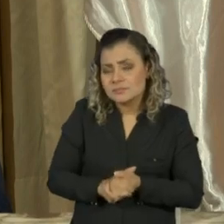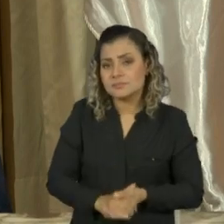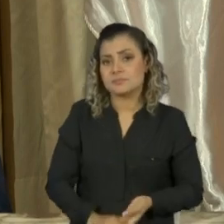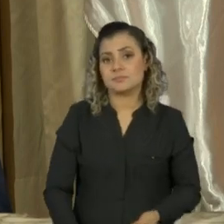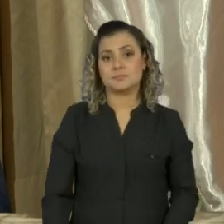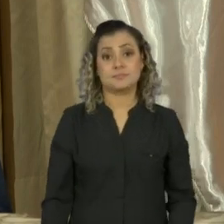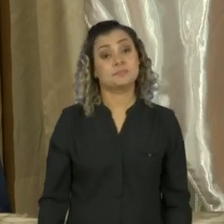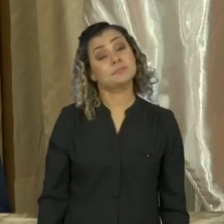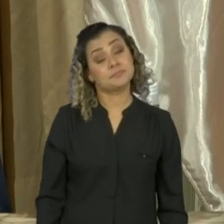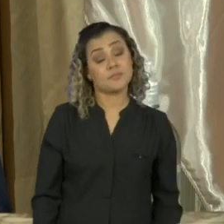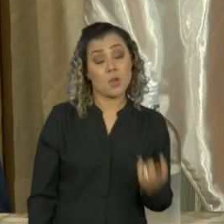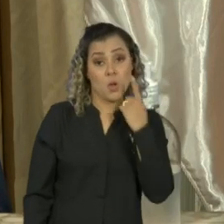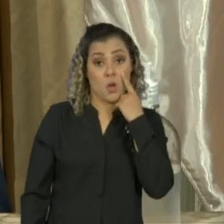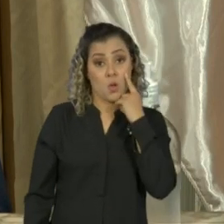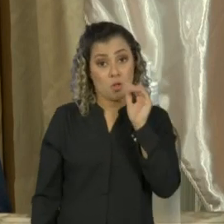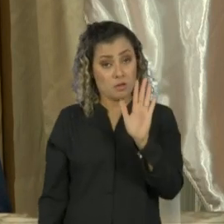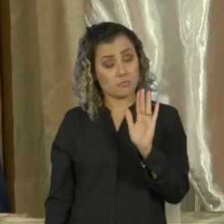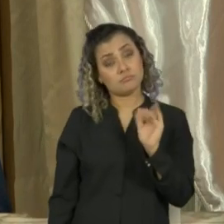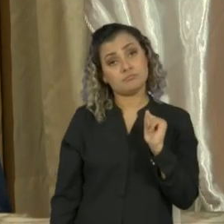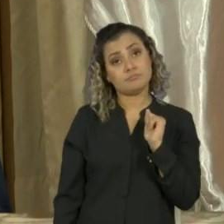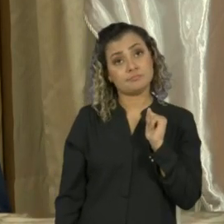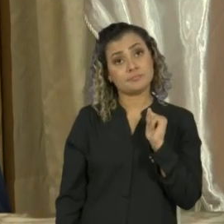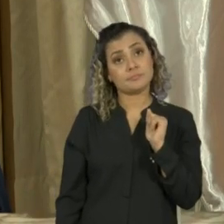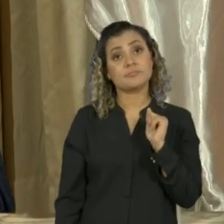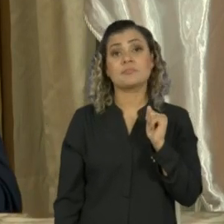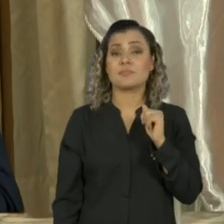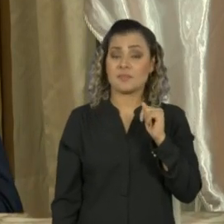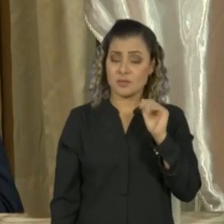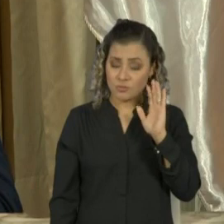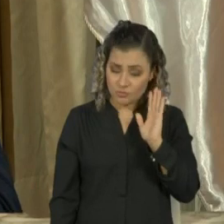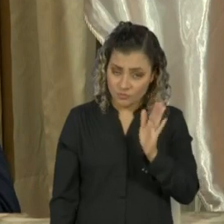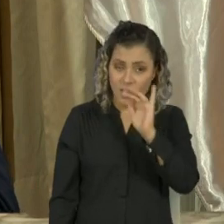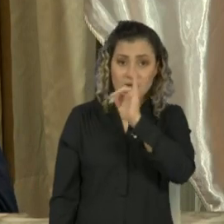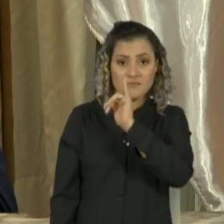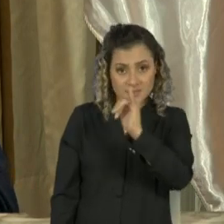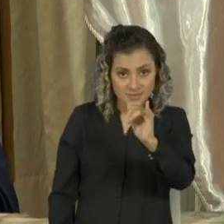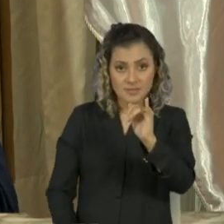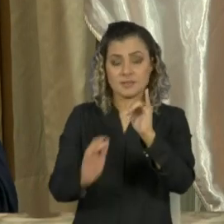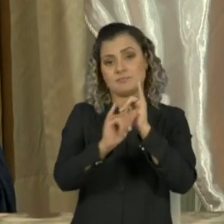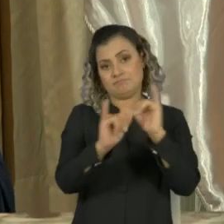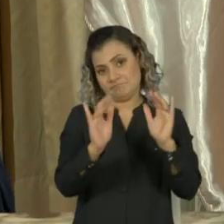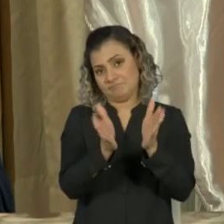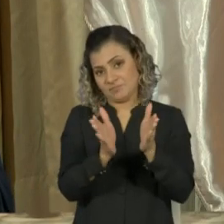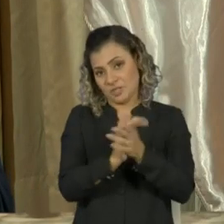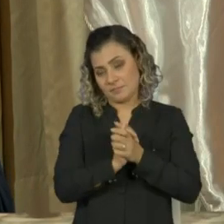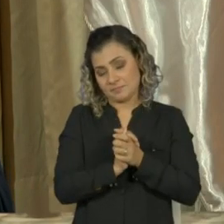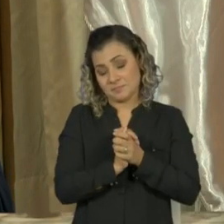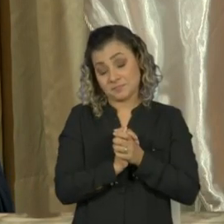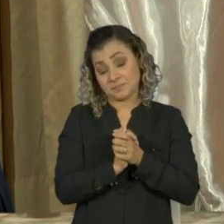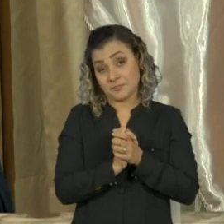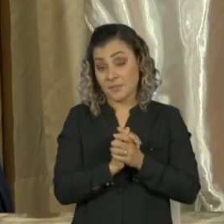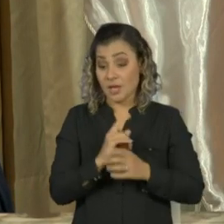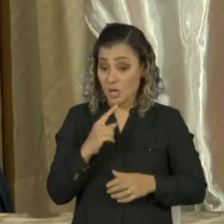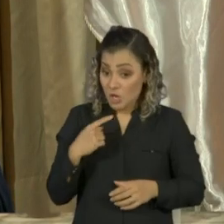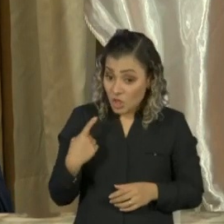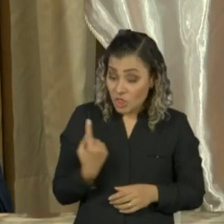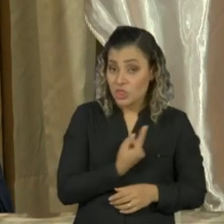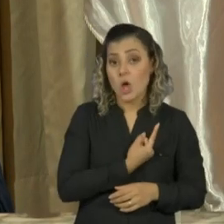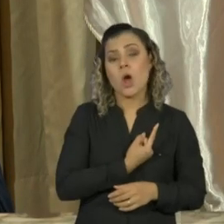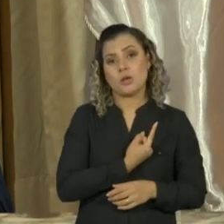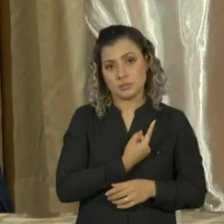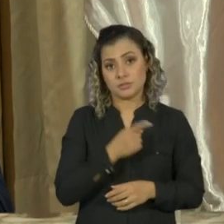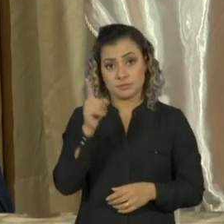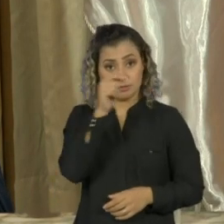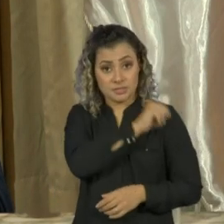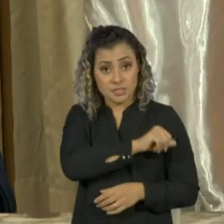Olha, eu já disse a você que nós temos uma situação